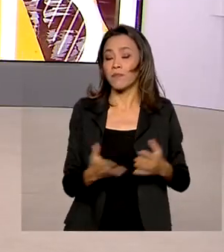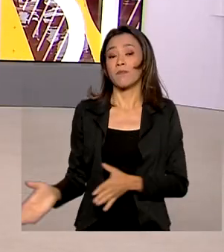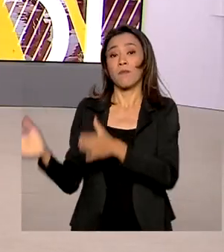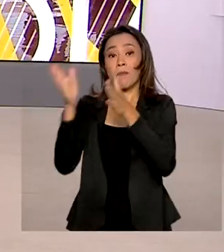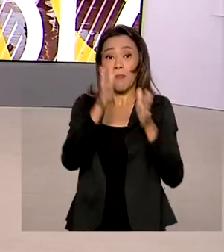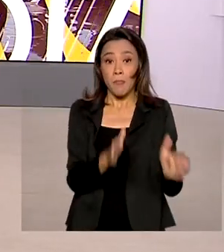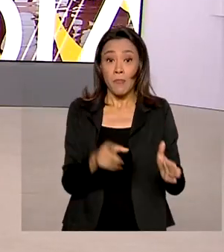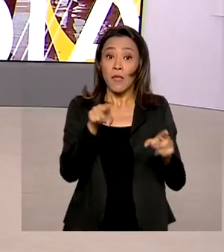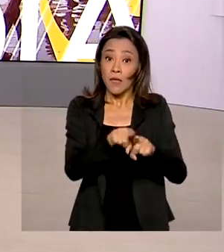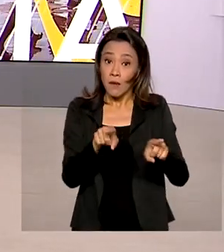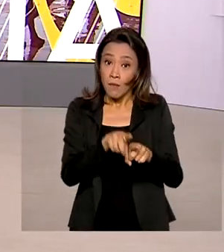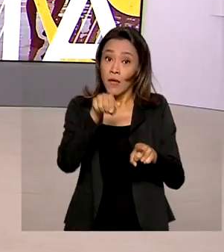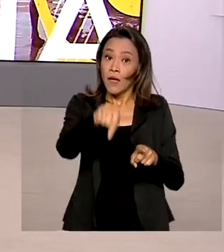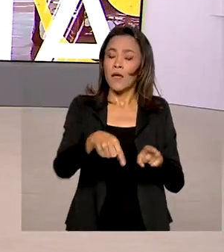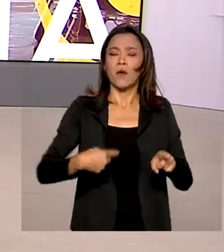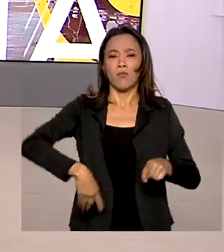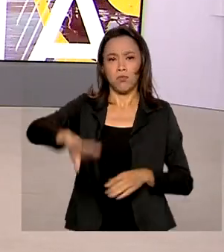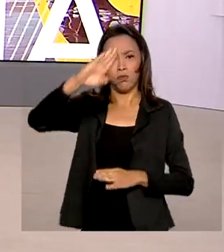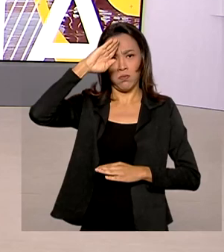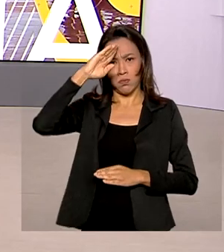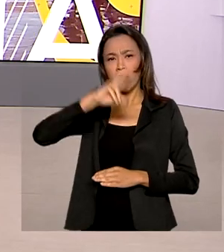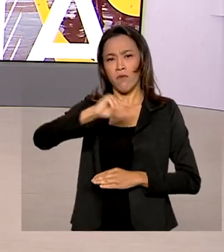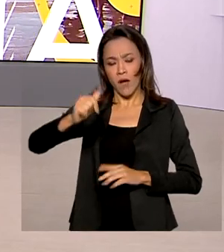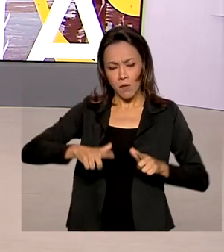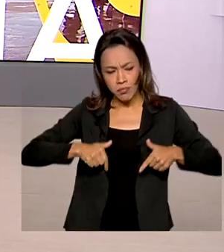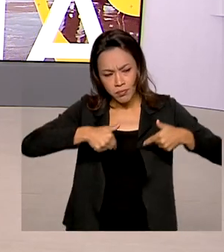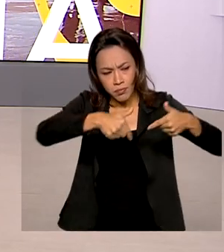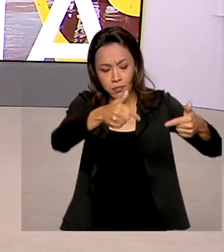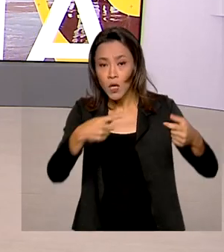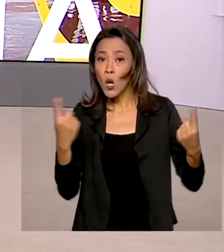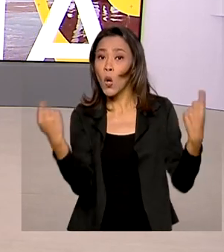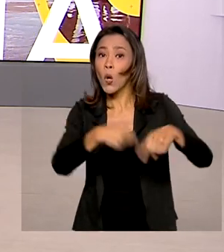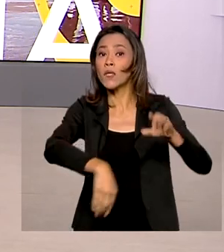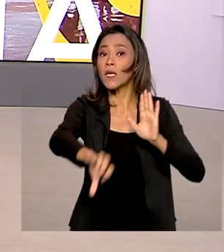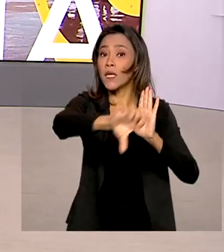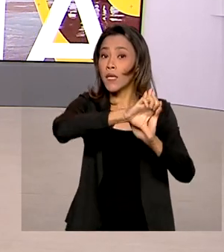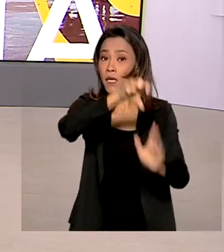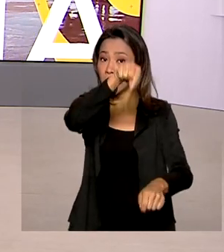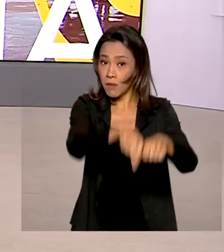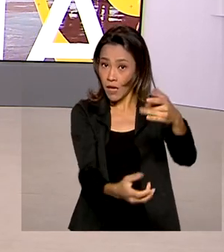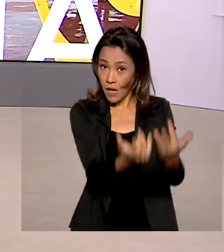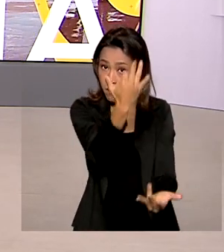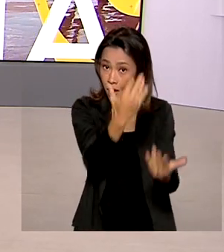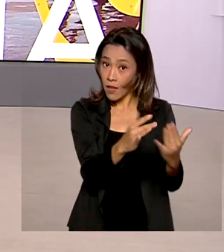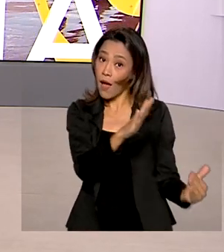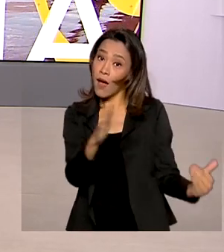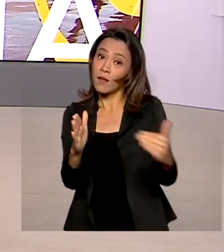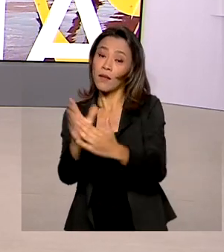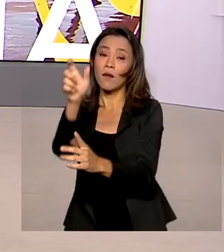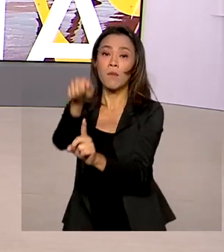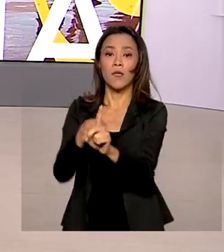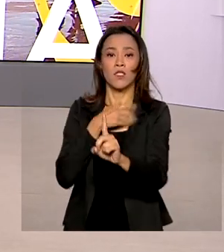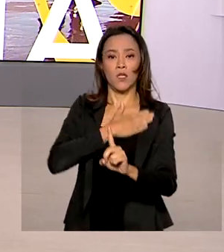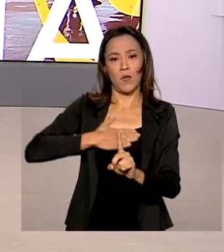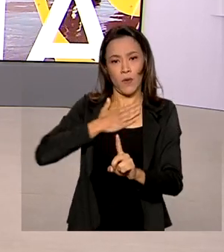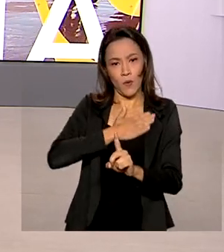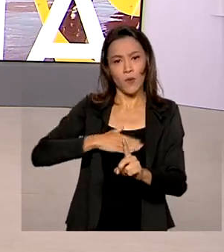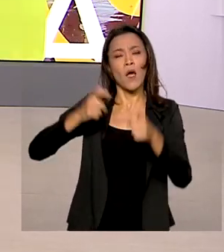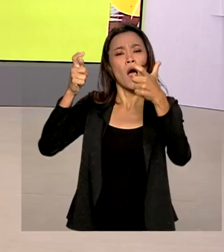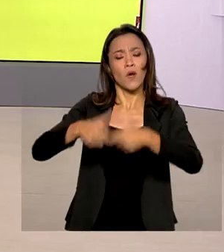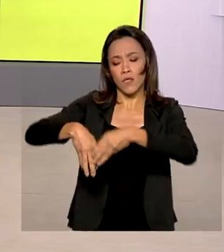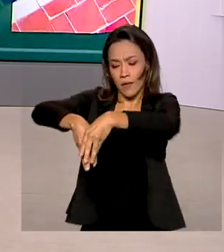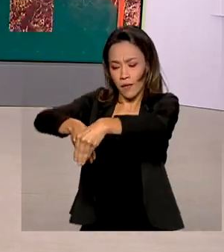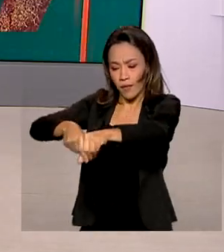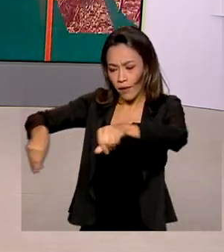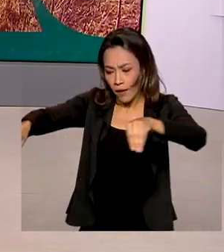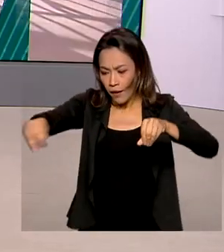atuar no combate a crimes ambientais, principalmente queimadas, na Amazônia até agosto. A ação será em terras indígenas,